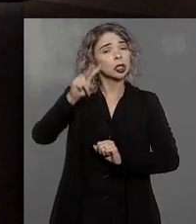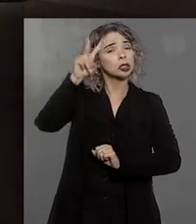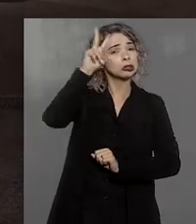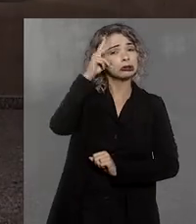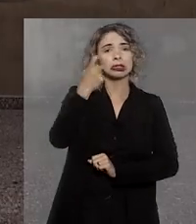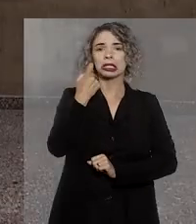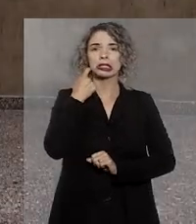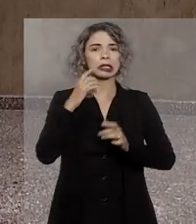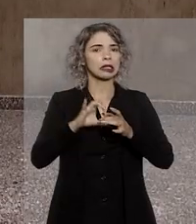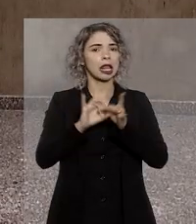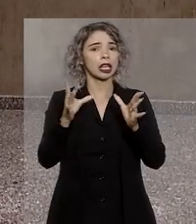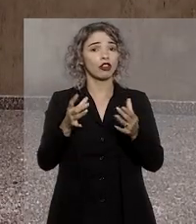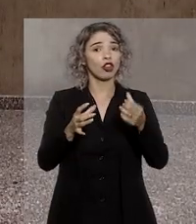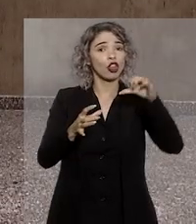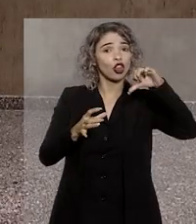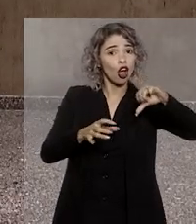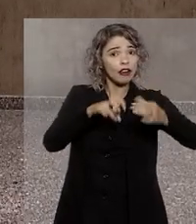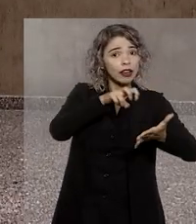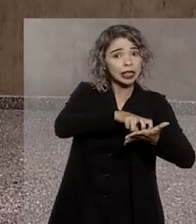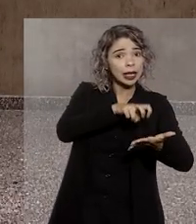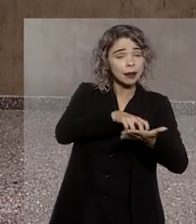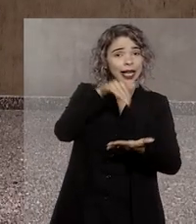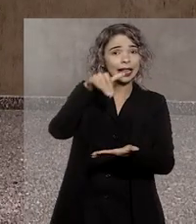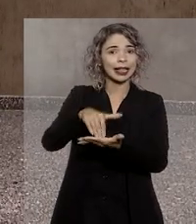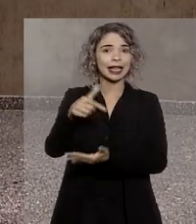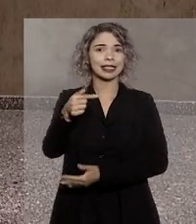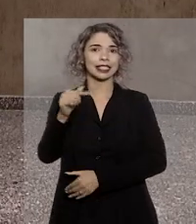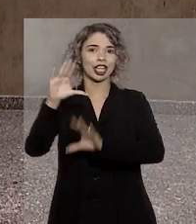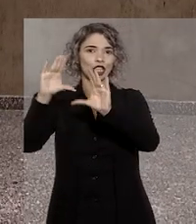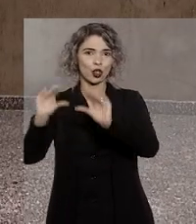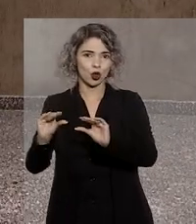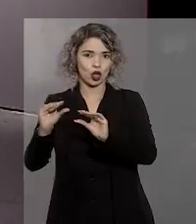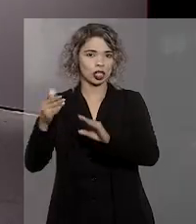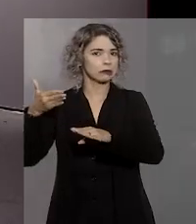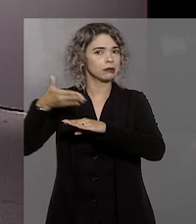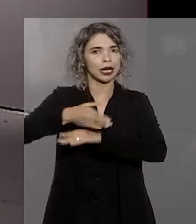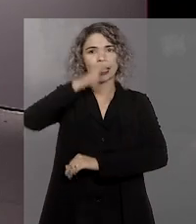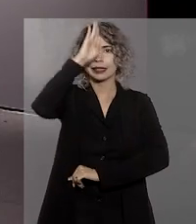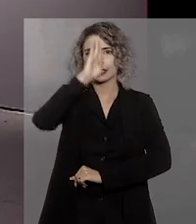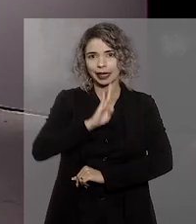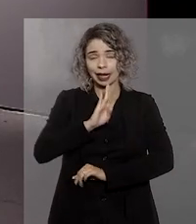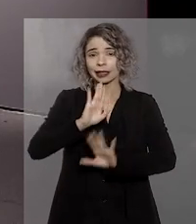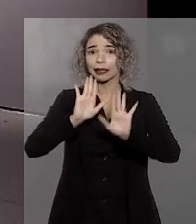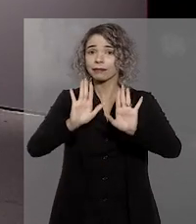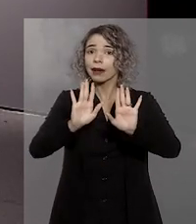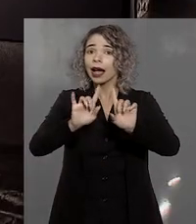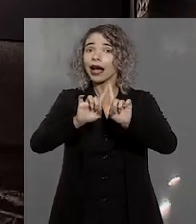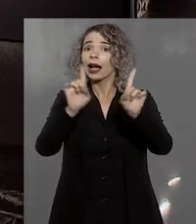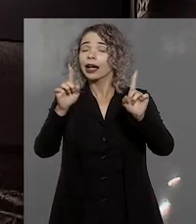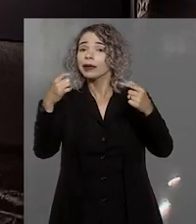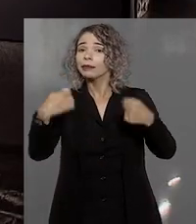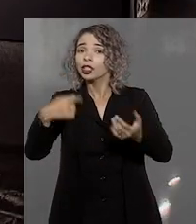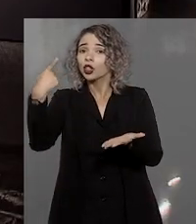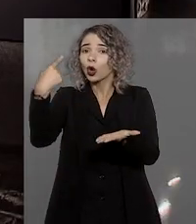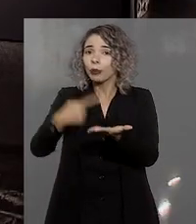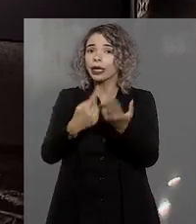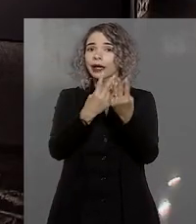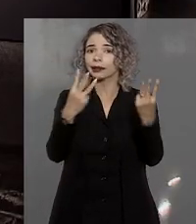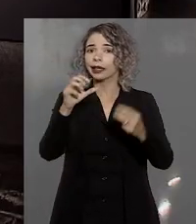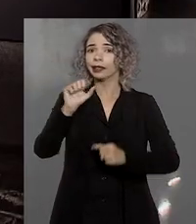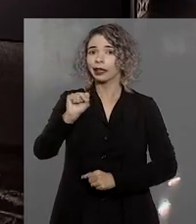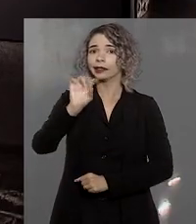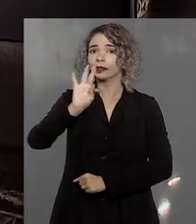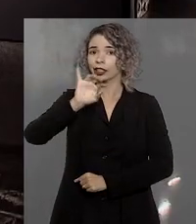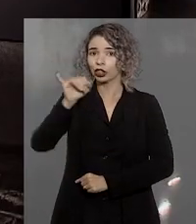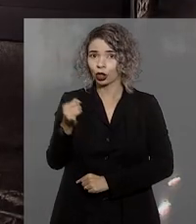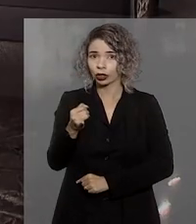ser feita de segunda a sexta-feira, de nove da manhã às sete da noite. A entrada é gratuita, mas é preciso agendar pelo